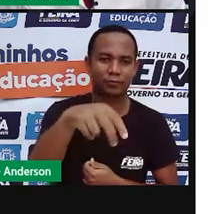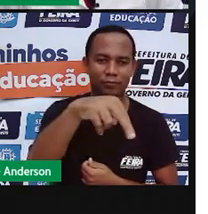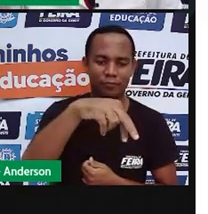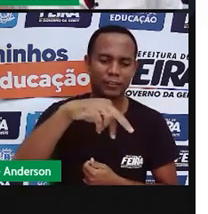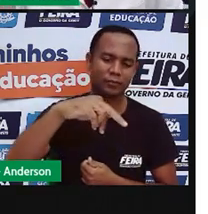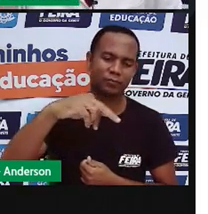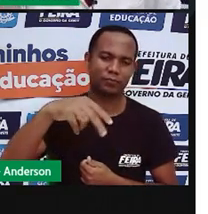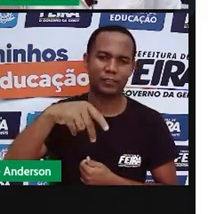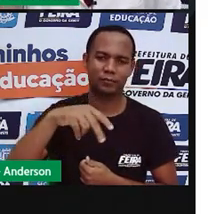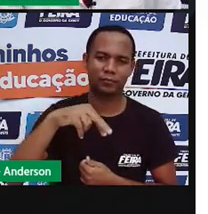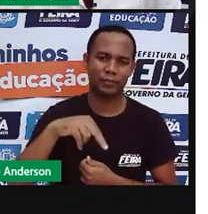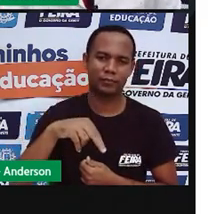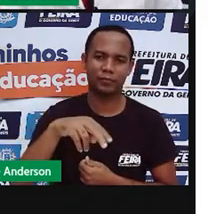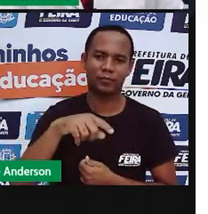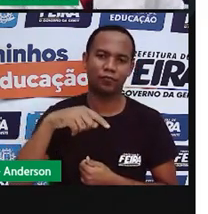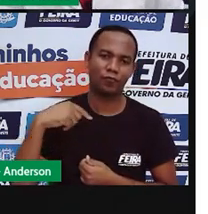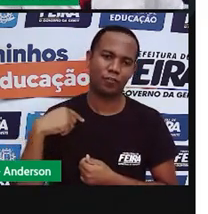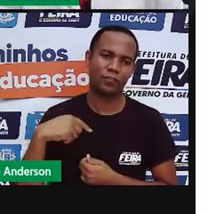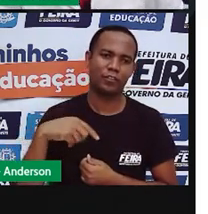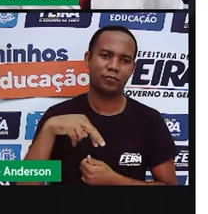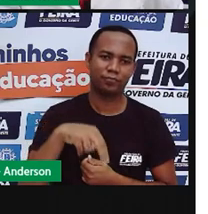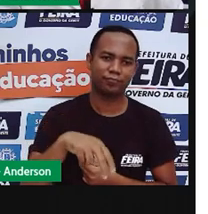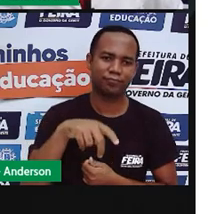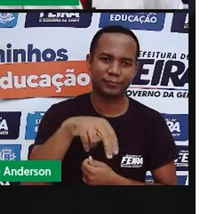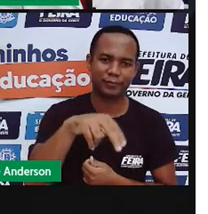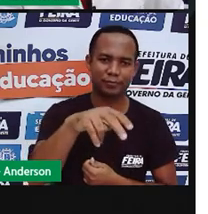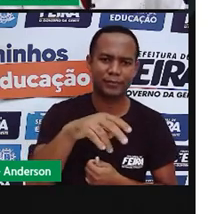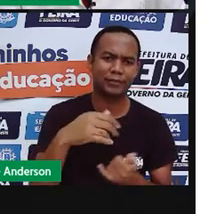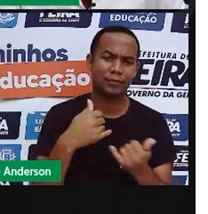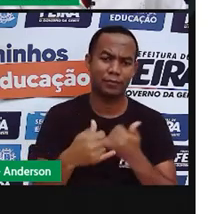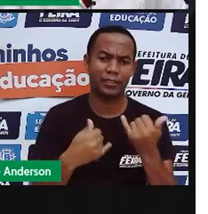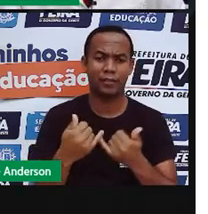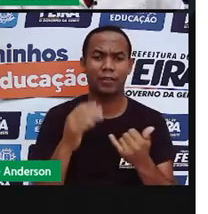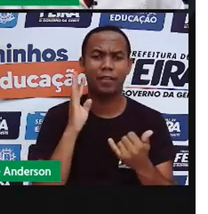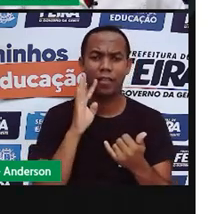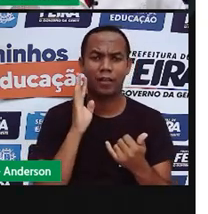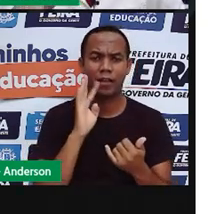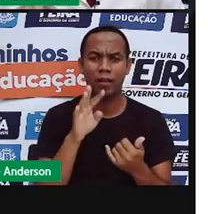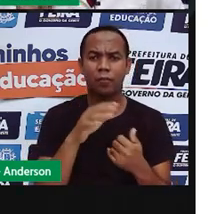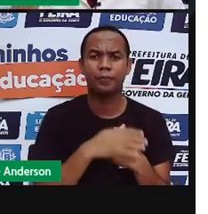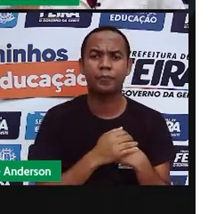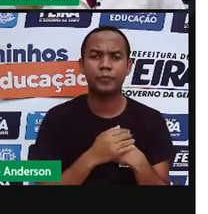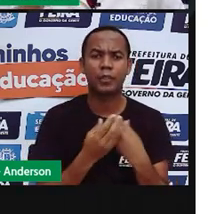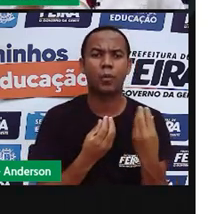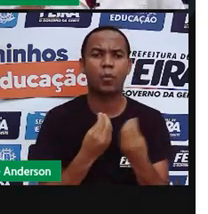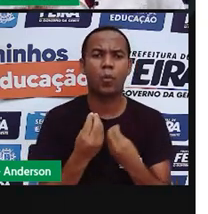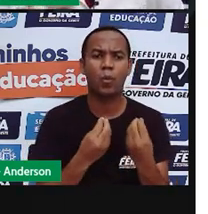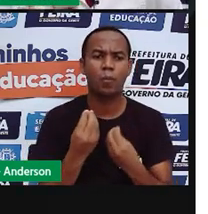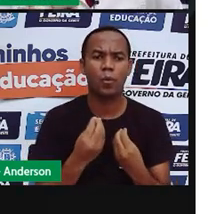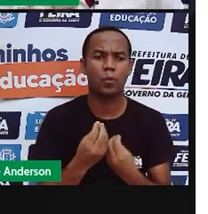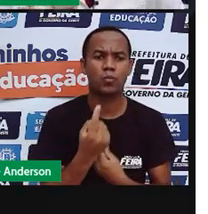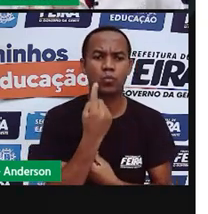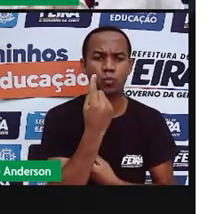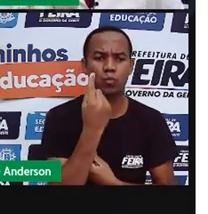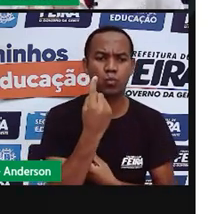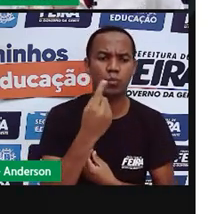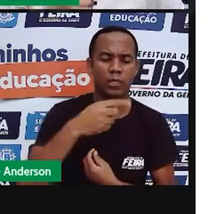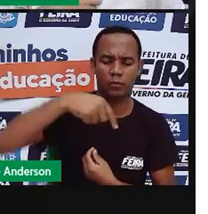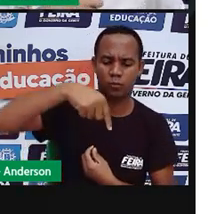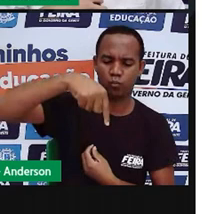pedra, a pedrinha tem que cair dentro desse quadrado, desse retângulo, e aí quando você vai passar, você tem que pular de um pé só,